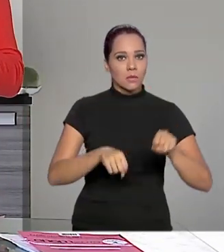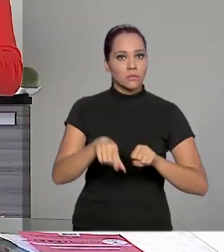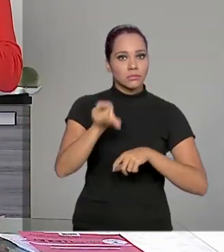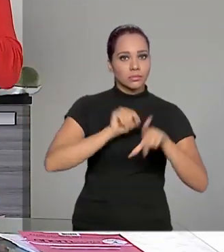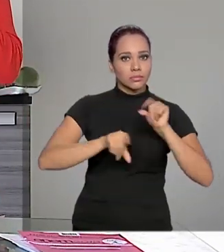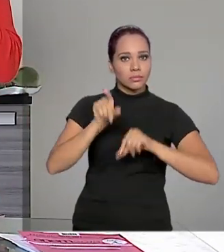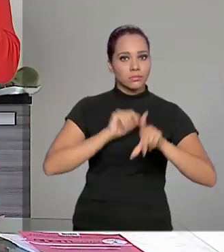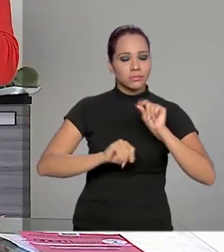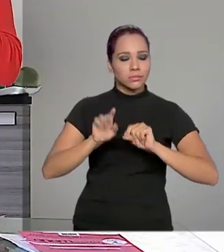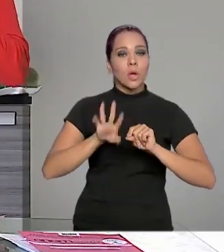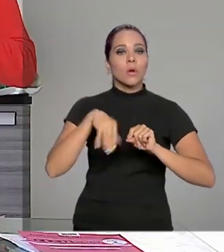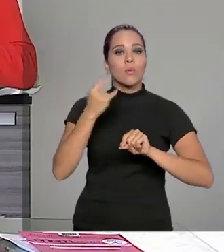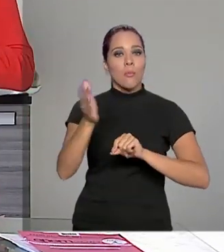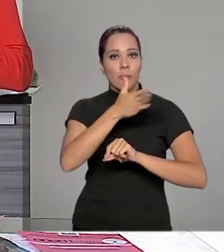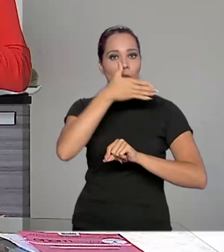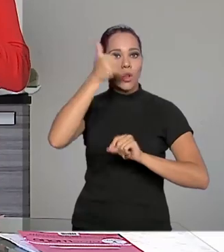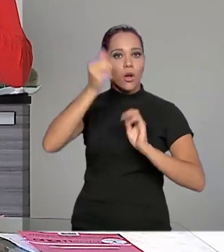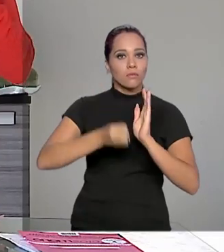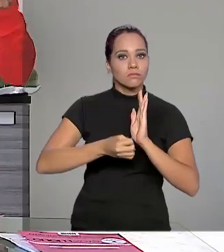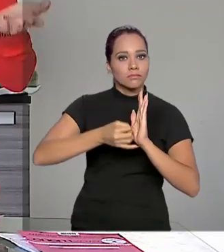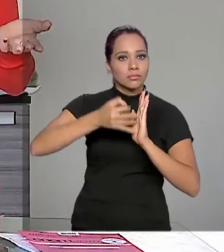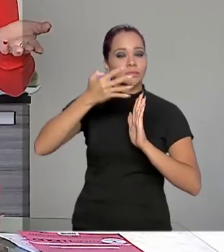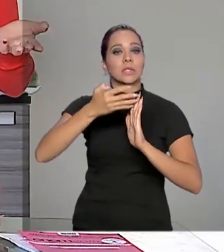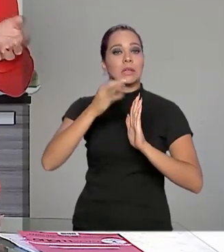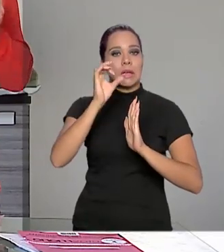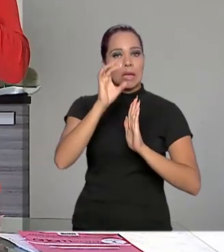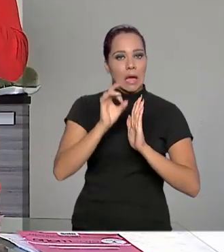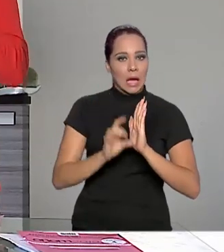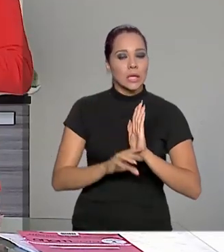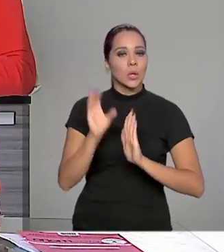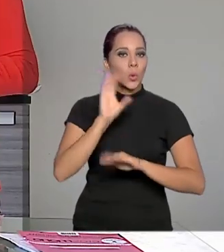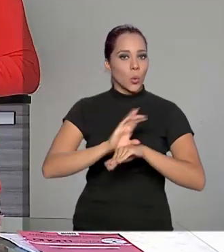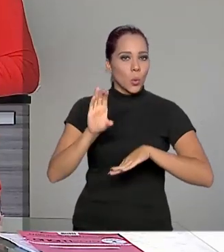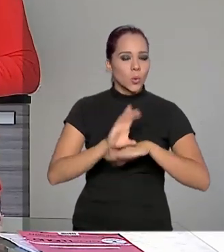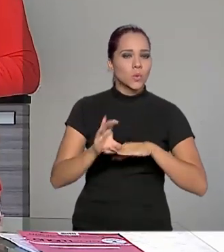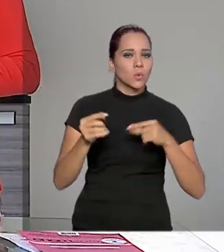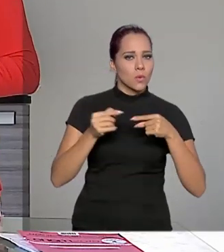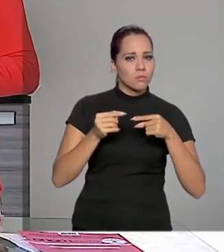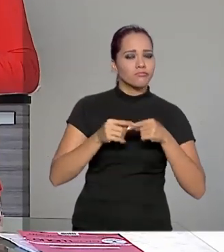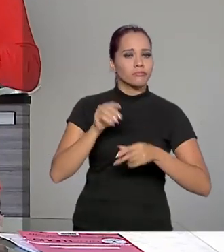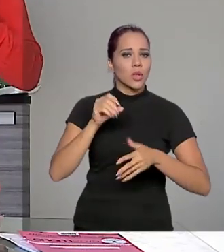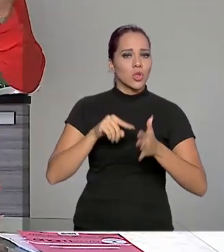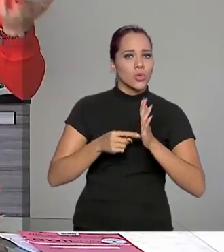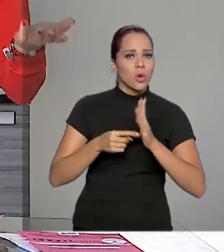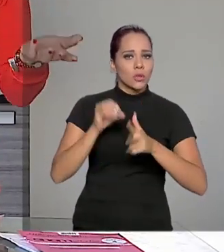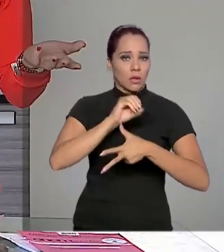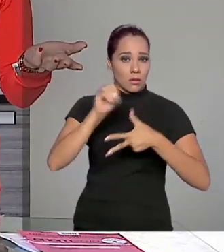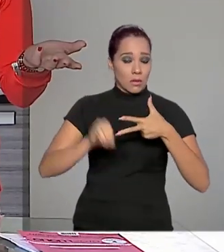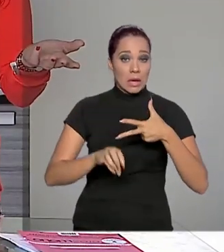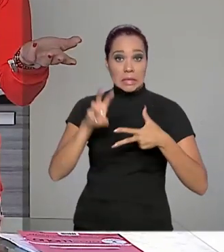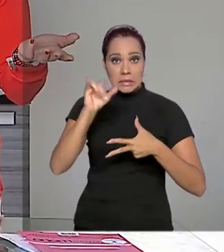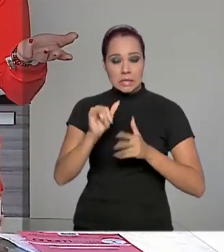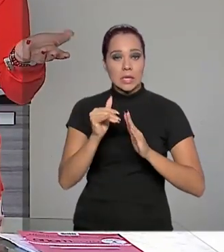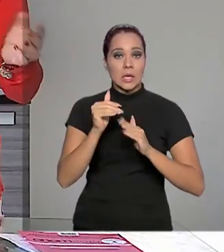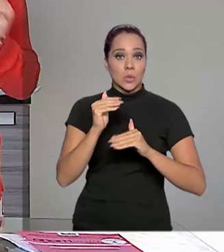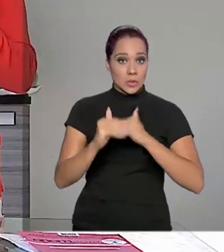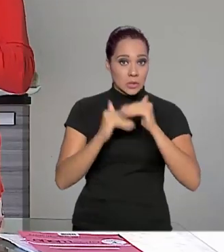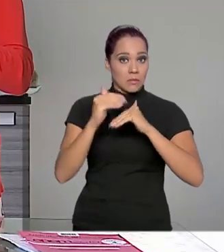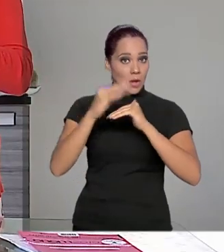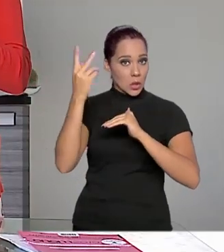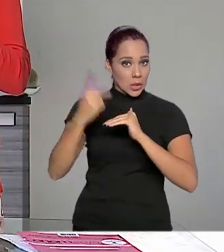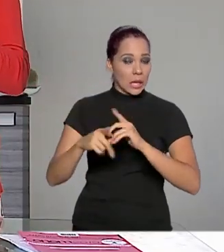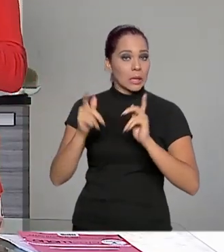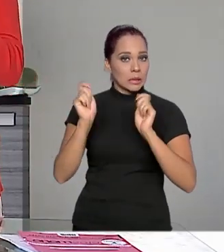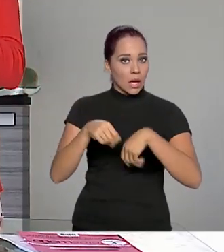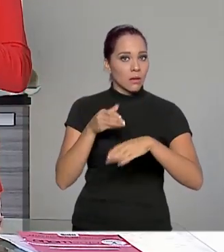o estudante com melhor classificação em cada curso, de acordo com as notas do Enem. Caso o desempenho do candidato